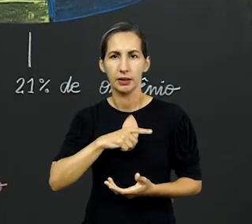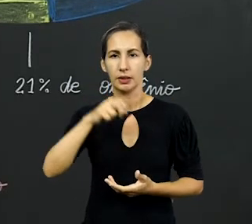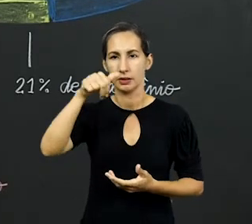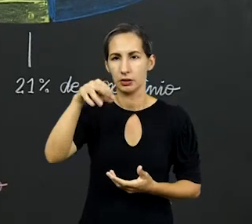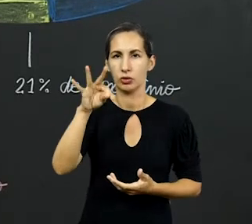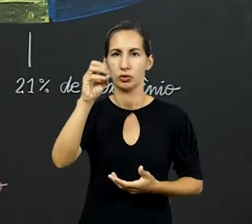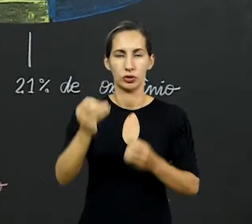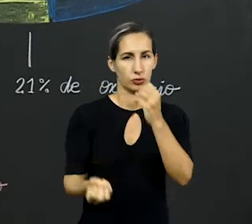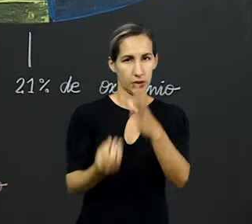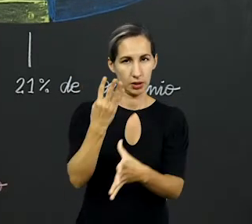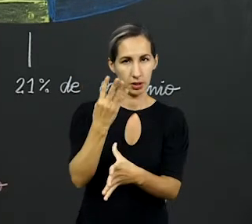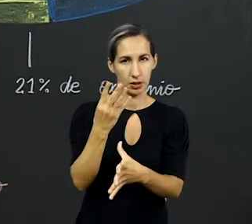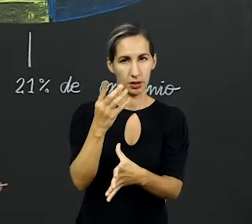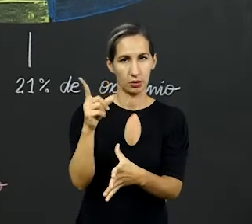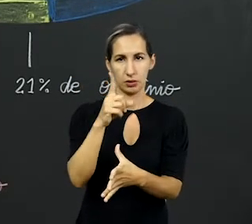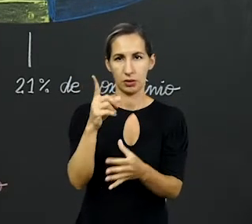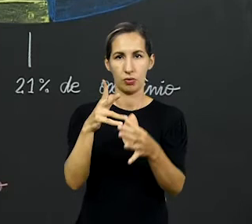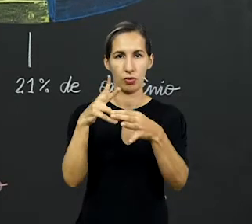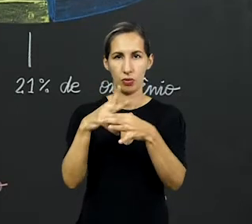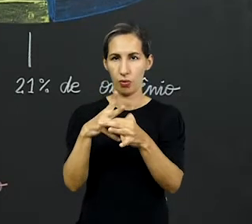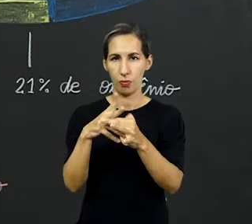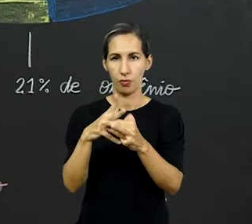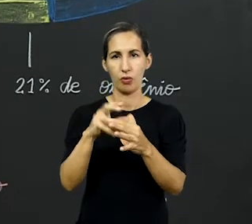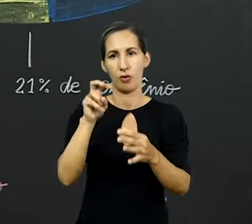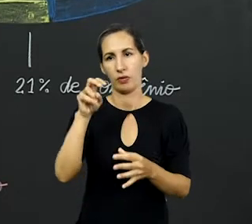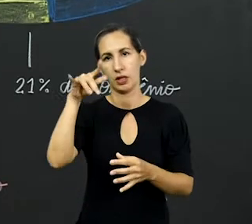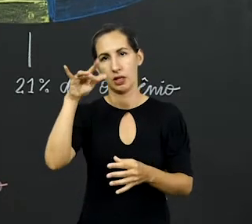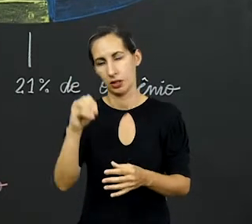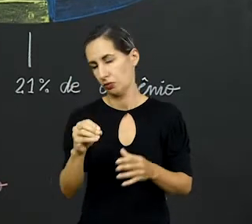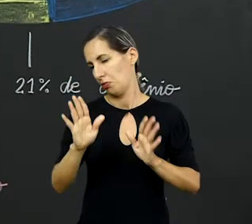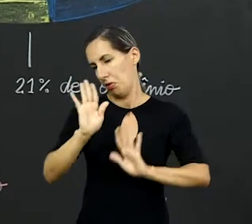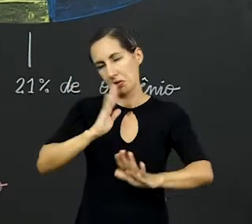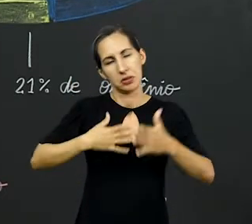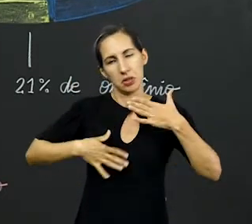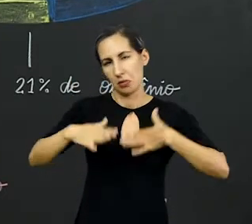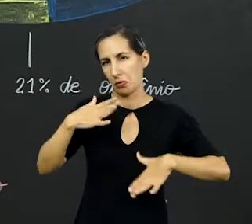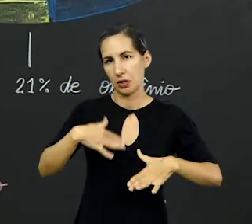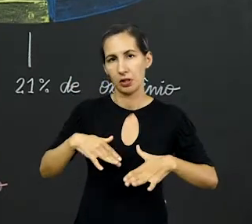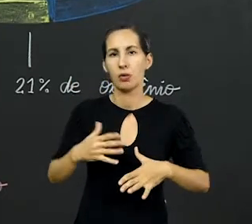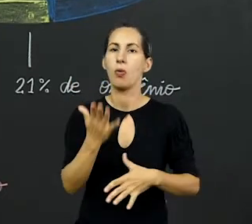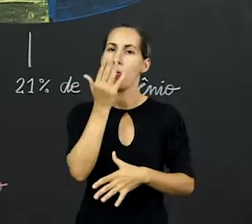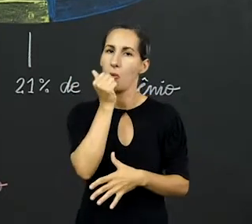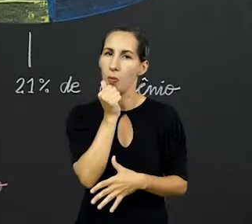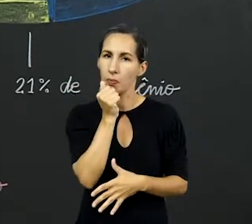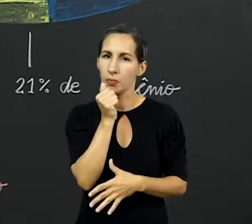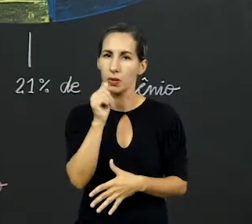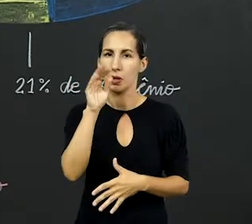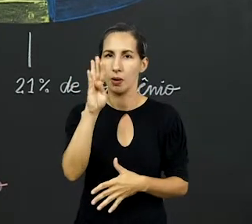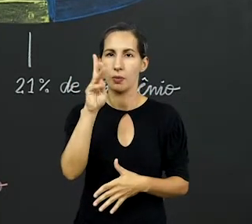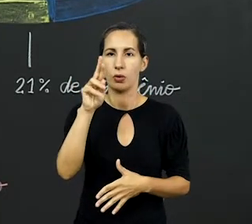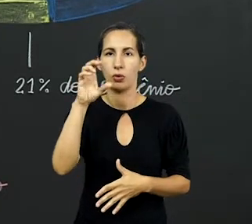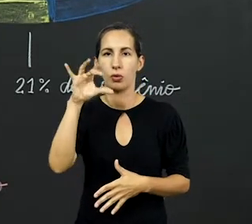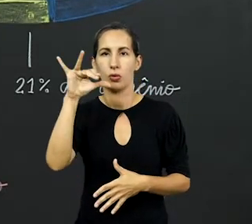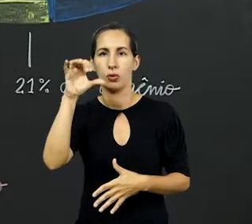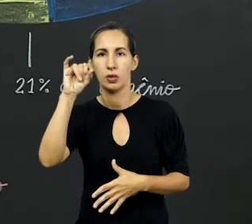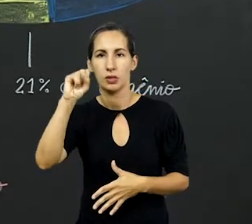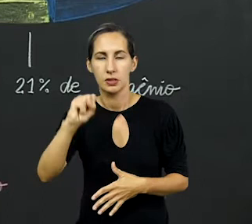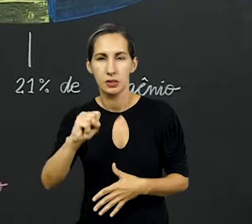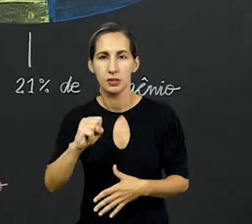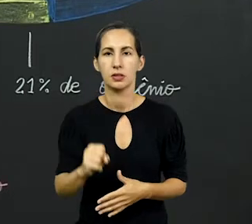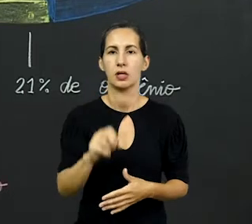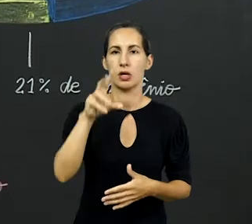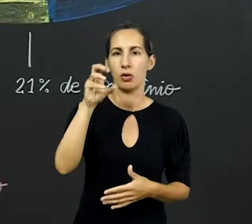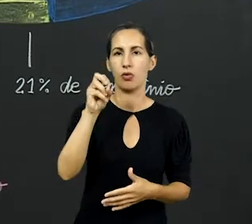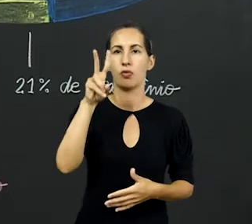nitrogênio. Não como carne, sou vegetariano, sou vegano. Tranquilo? Você vai comer aí um brócolis? Você vai comer uma